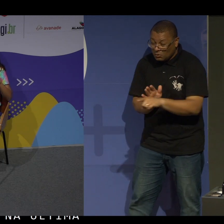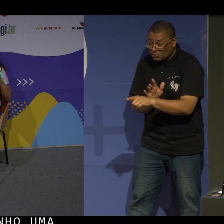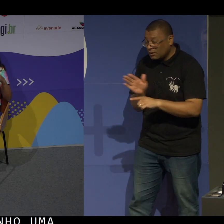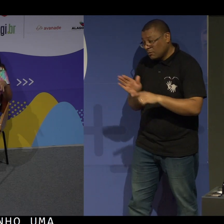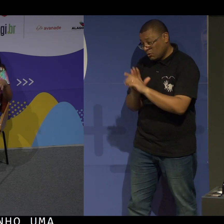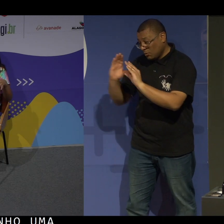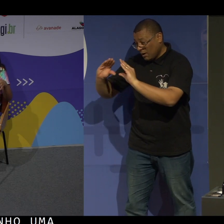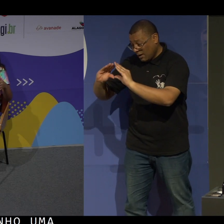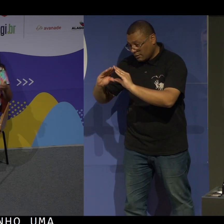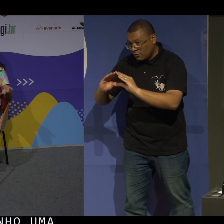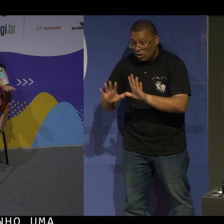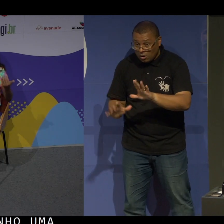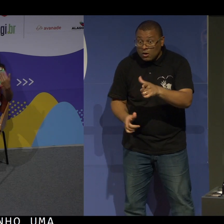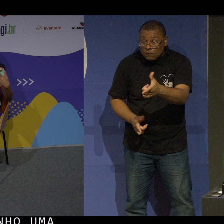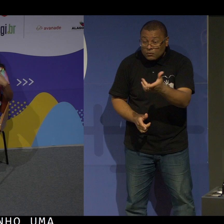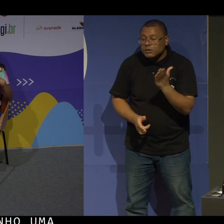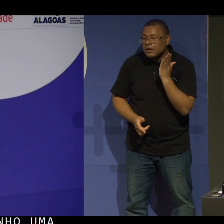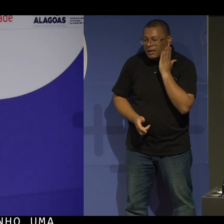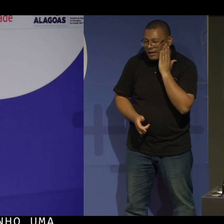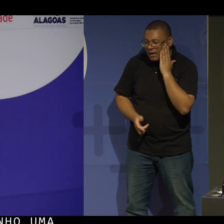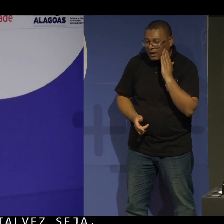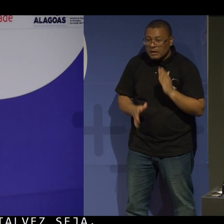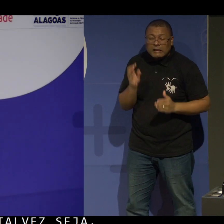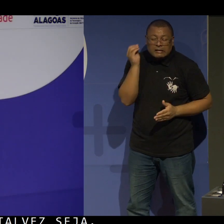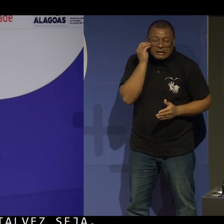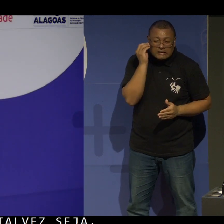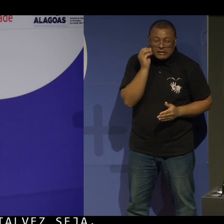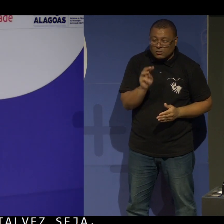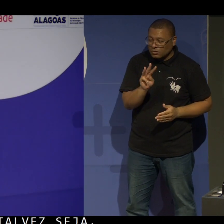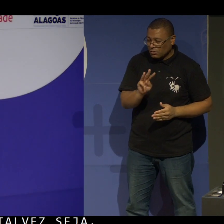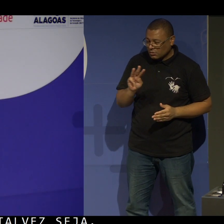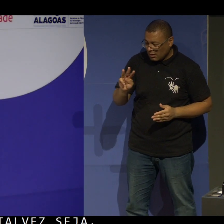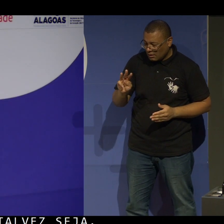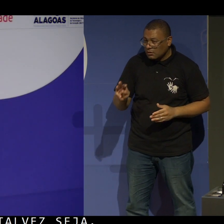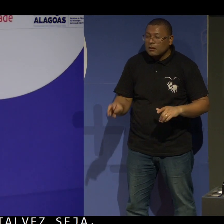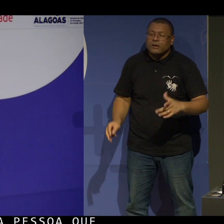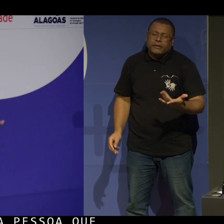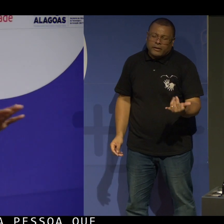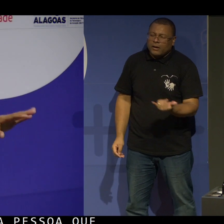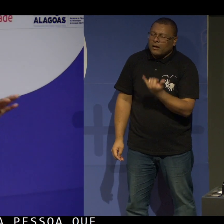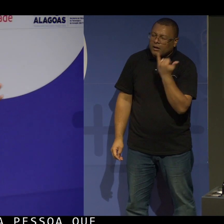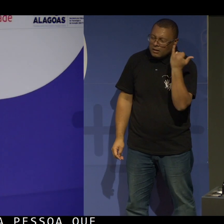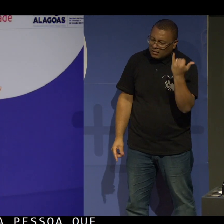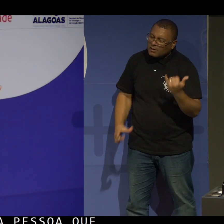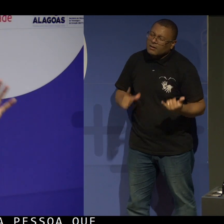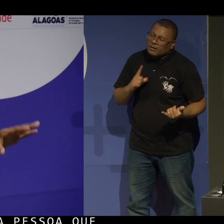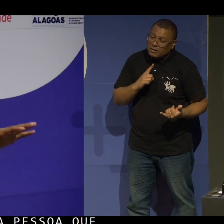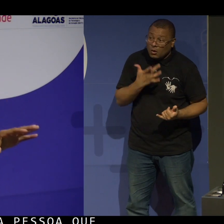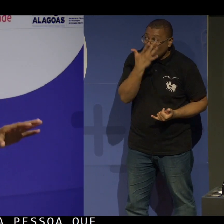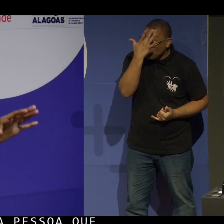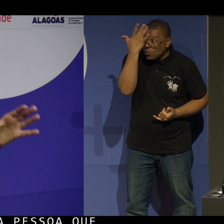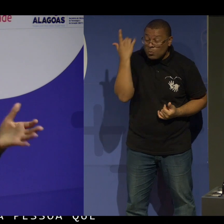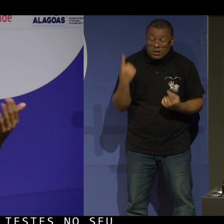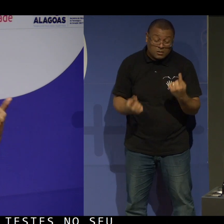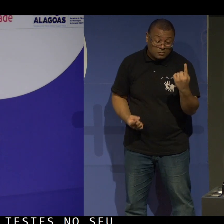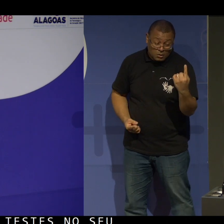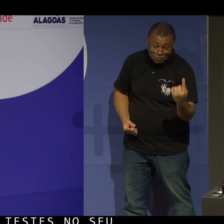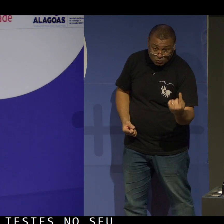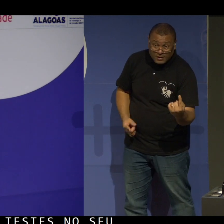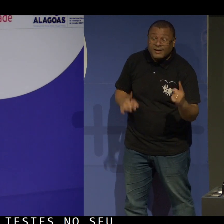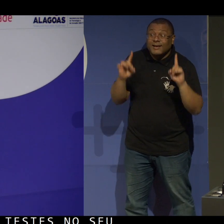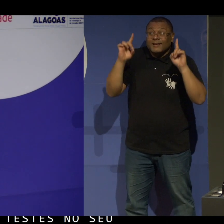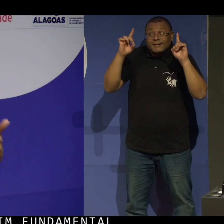A pessoa que quiser fazer os testes no seu site, eu acho, sim, fundamental que tenha uma pessoa que tenha a